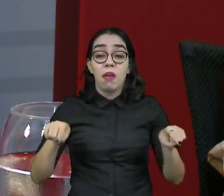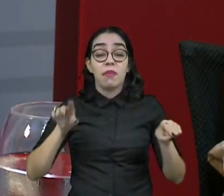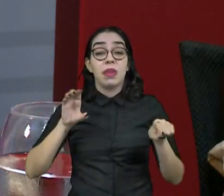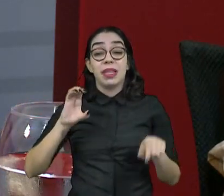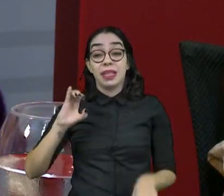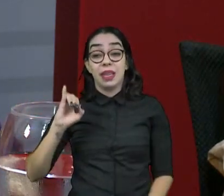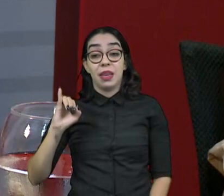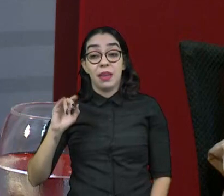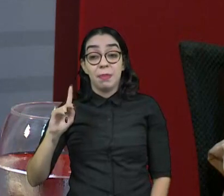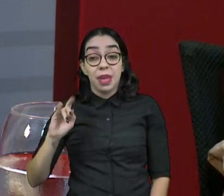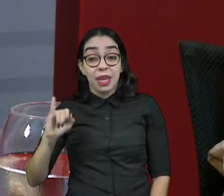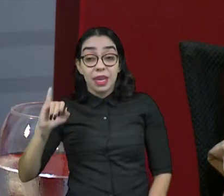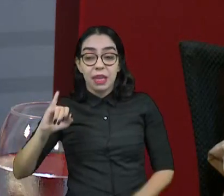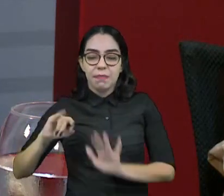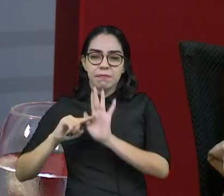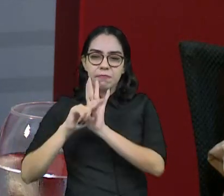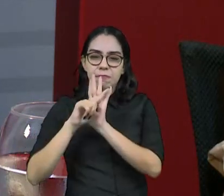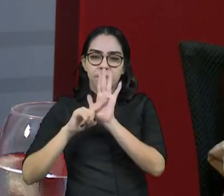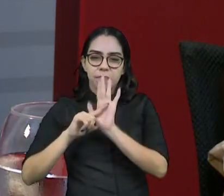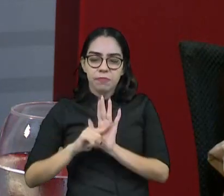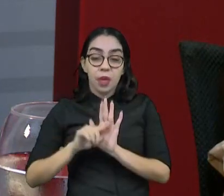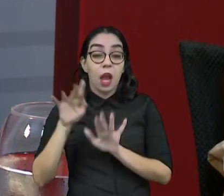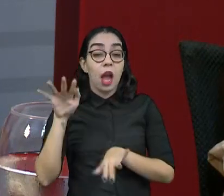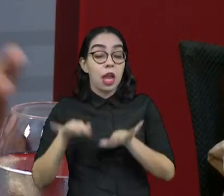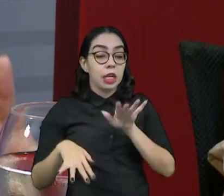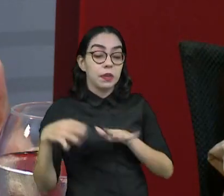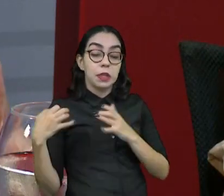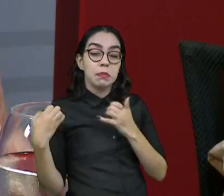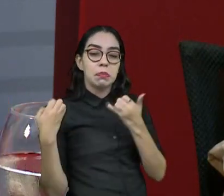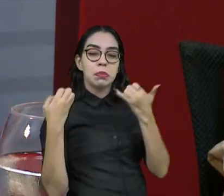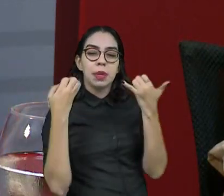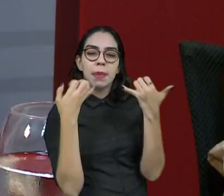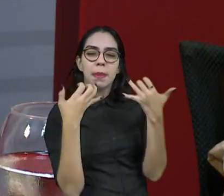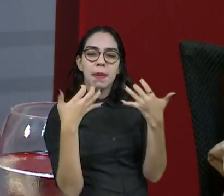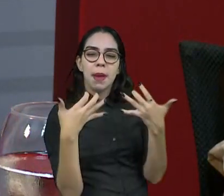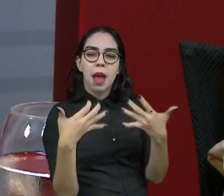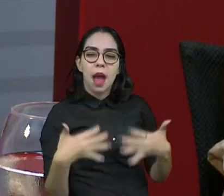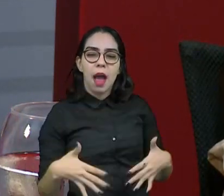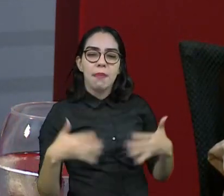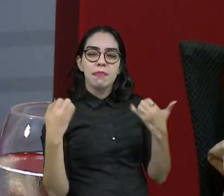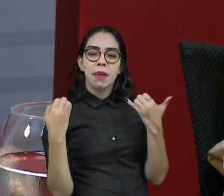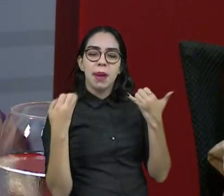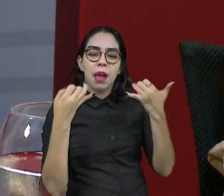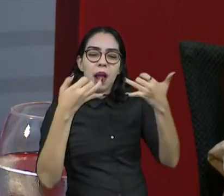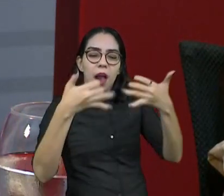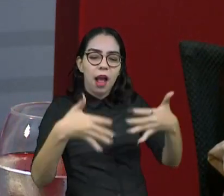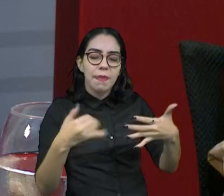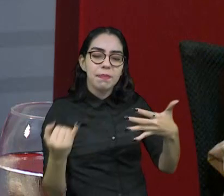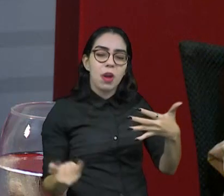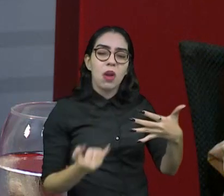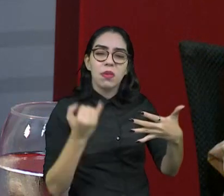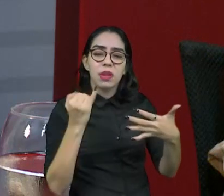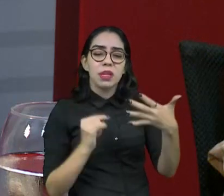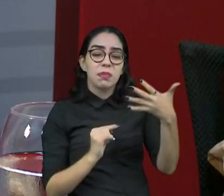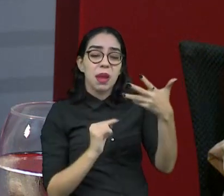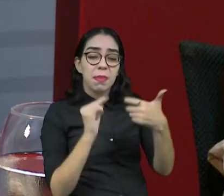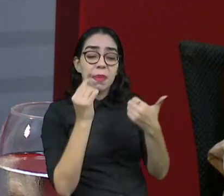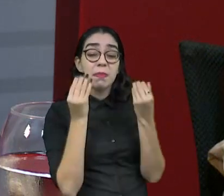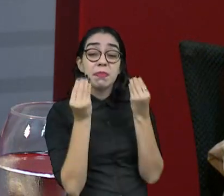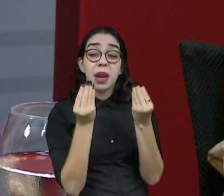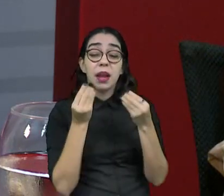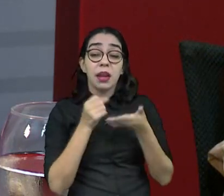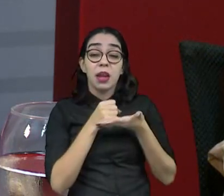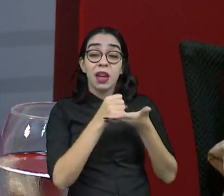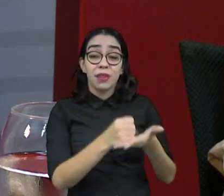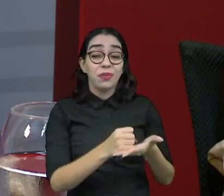falar de pesquisa, ao invés de, de fato, explicar às pessoas qual é a função da pesquisa, o que é importante e como ela te ajuda a decidir o voto,